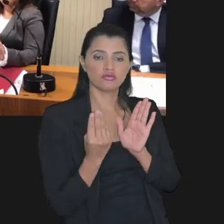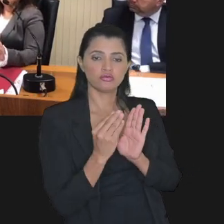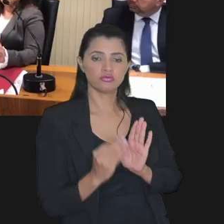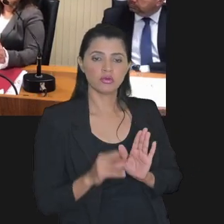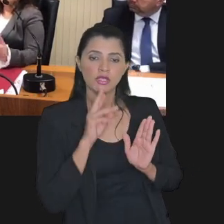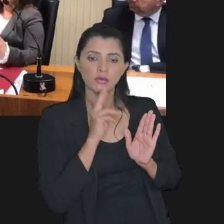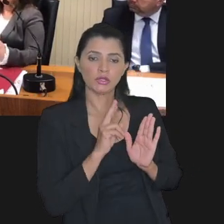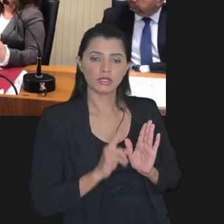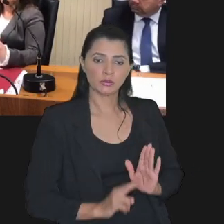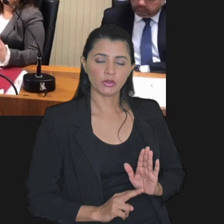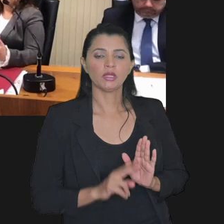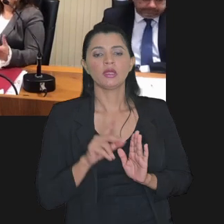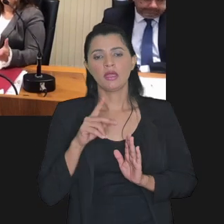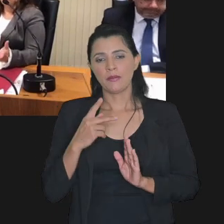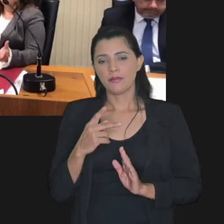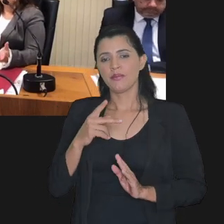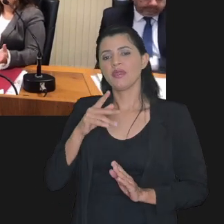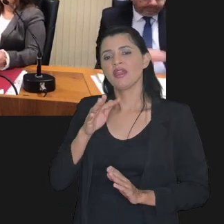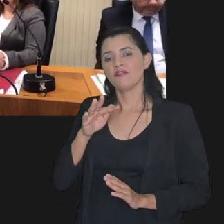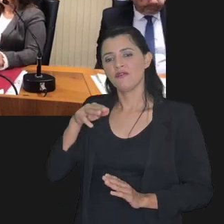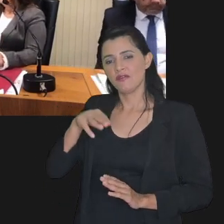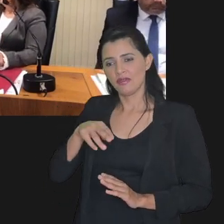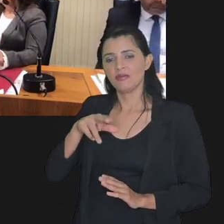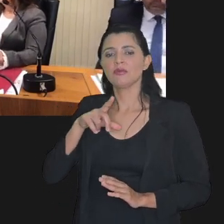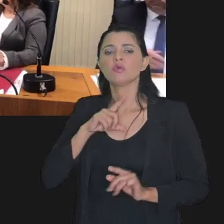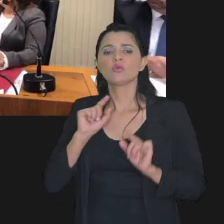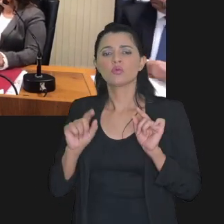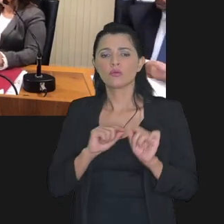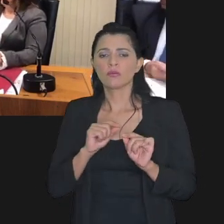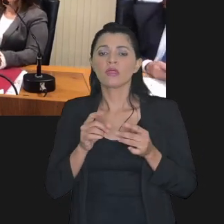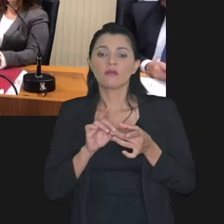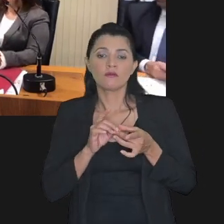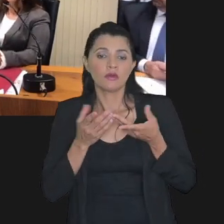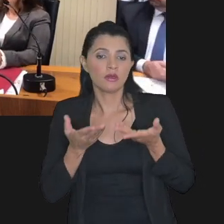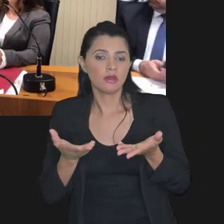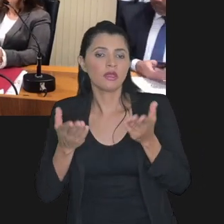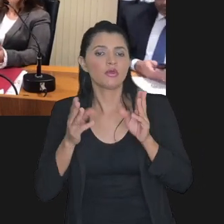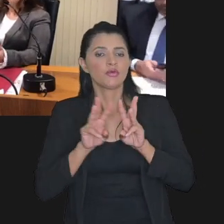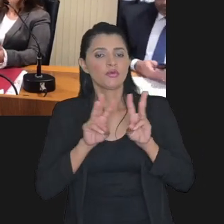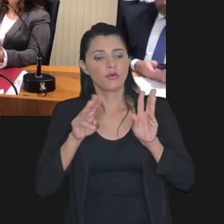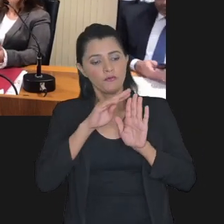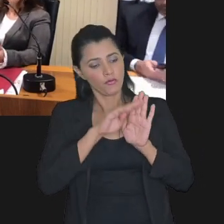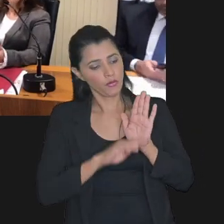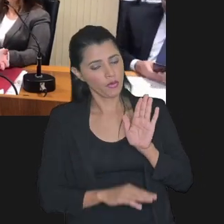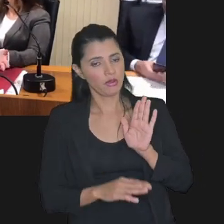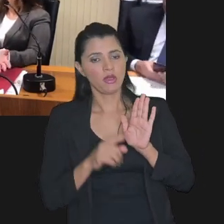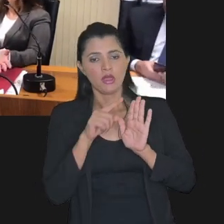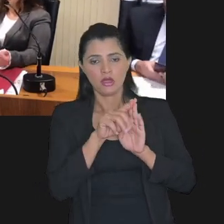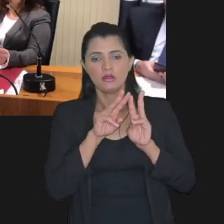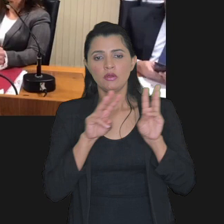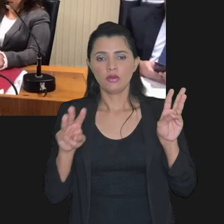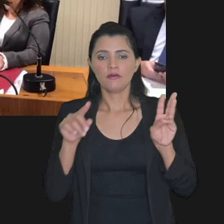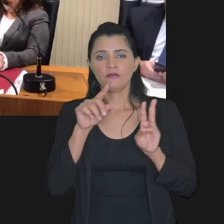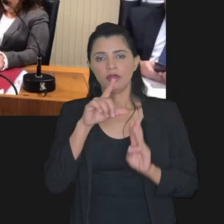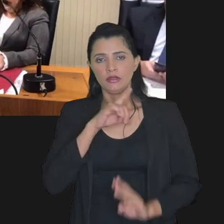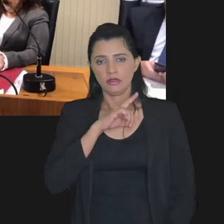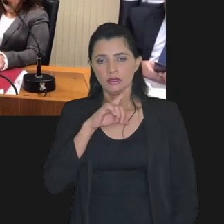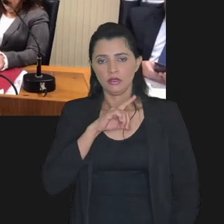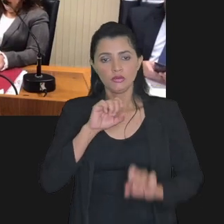disponibilizado no caso da PFN pela PFN certamente vai disponibilizar um formulário também no ECAC